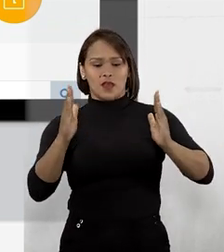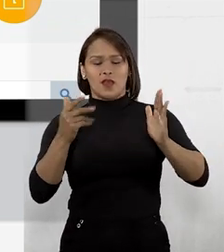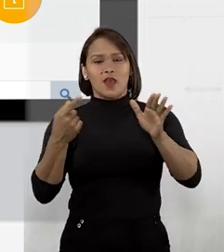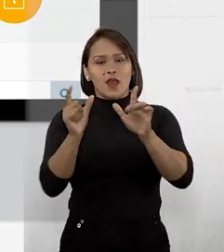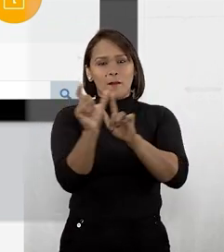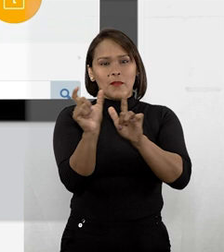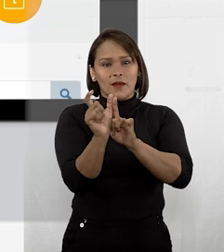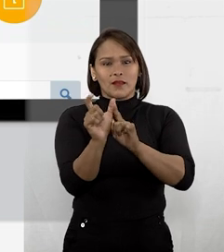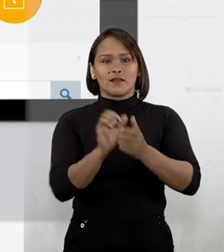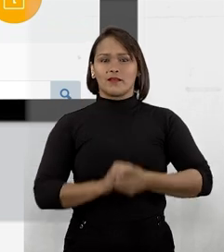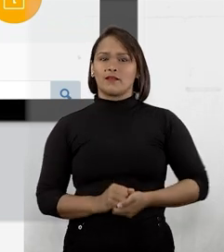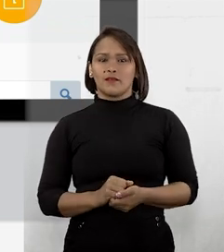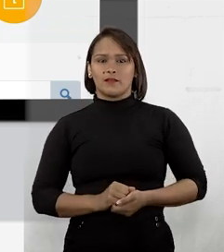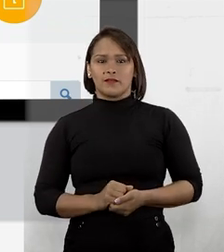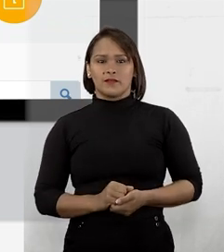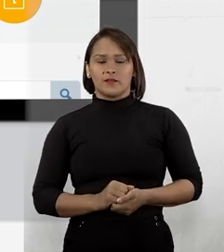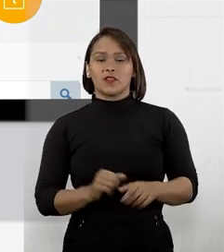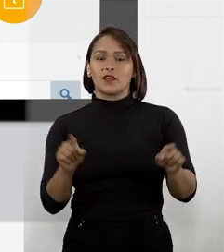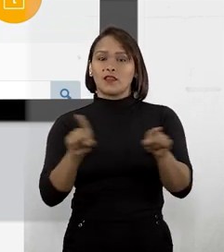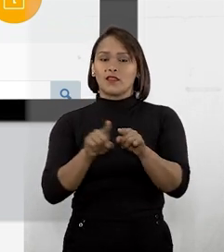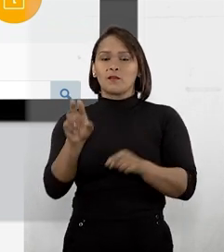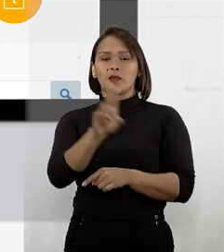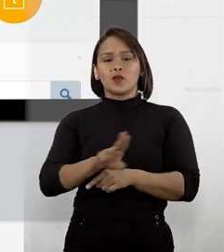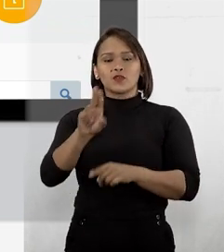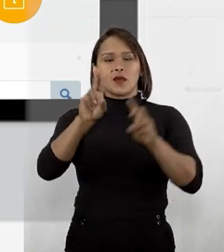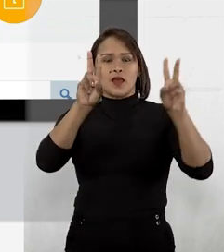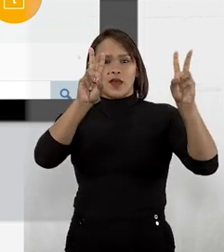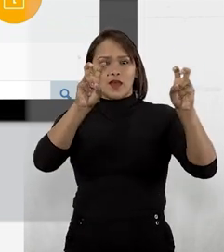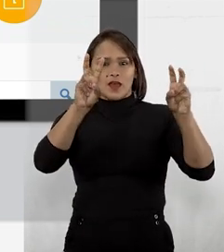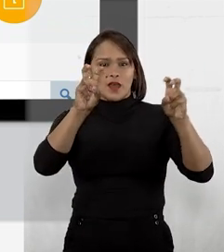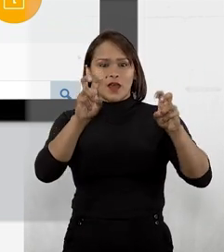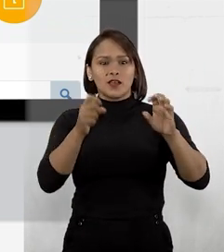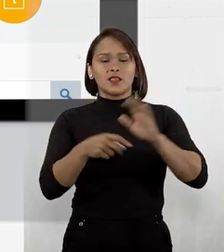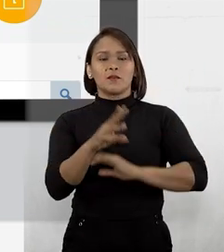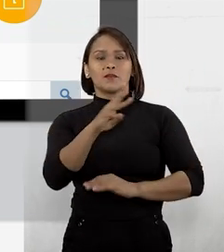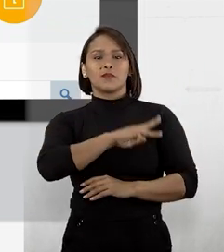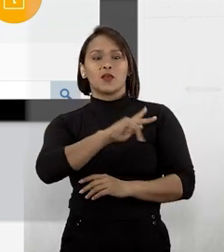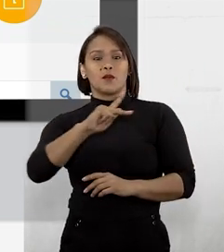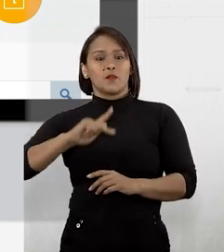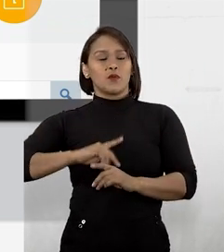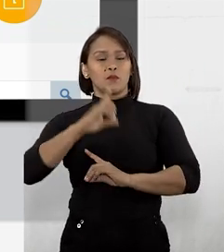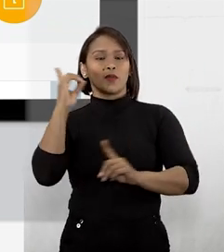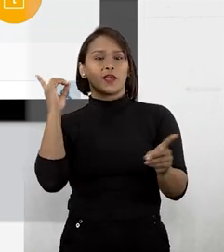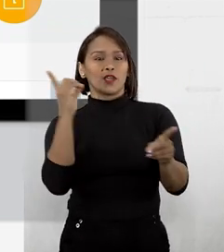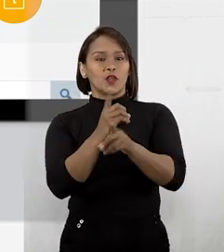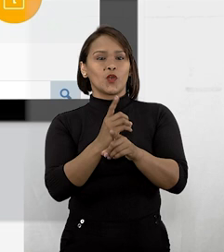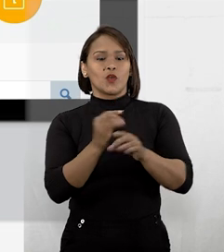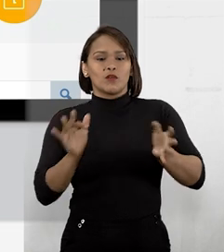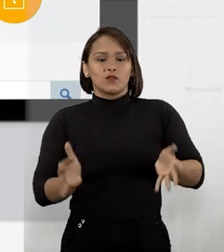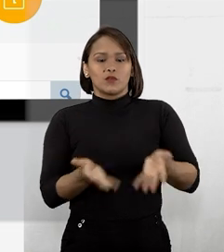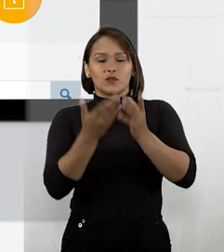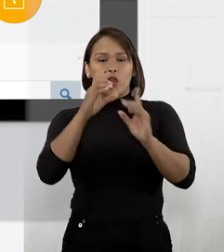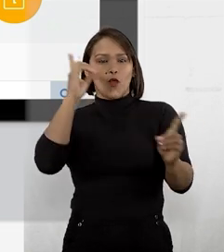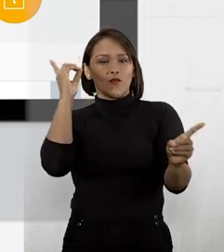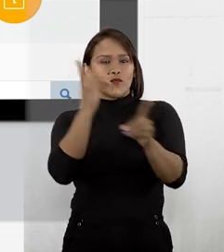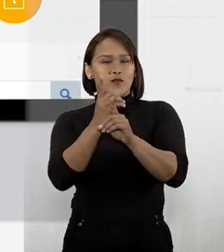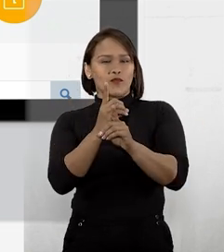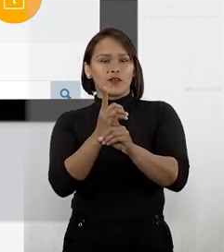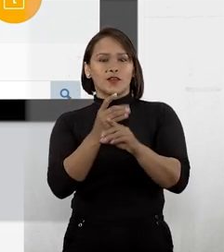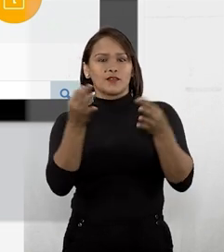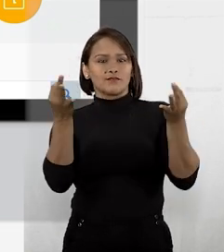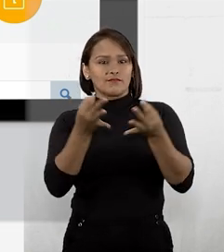os parênteses. Também usamos as aspas em Ministério Público para localizar a expressão exata.